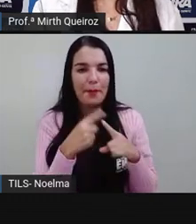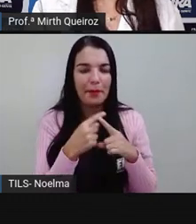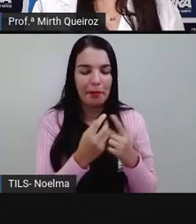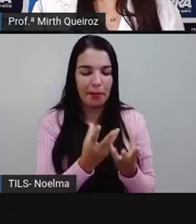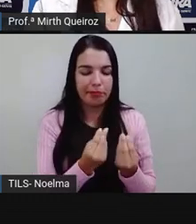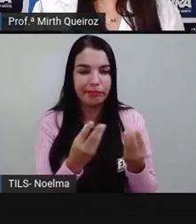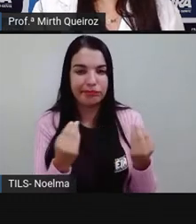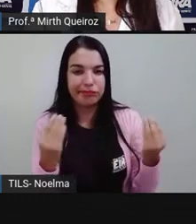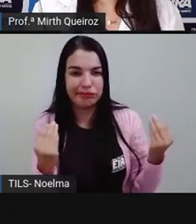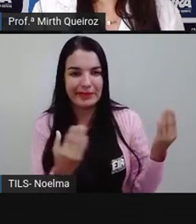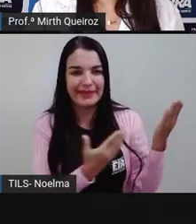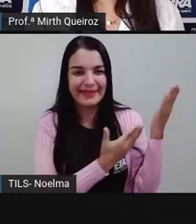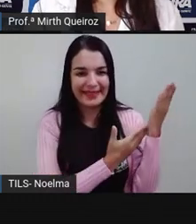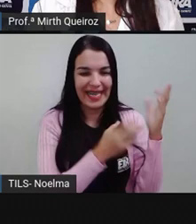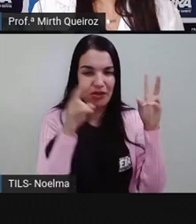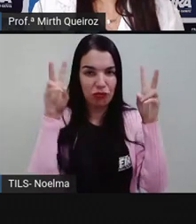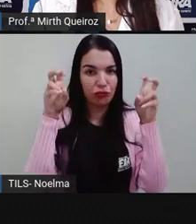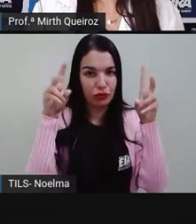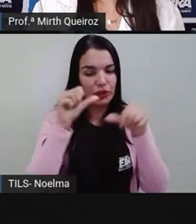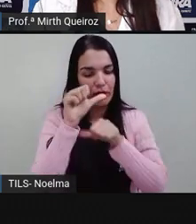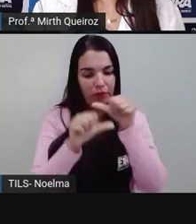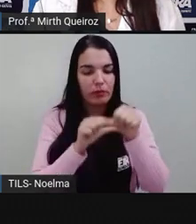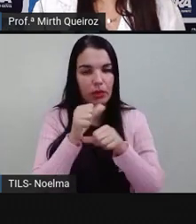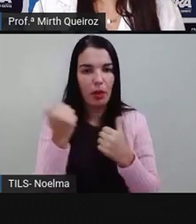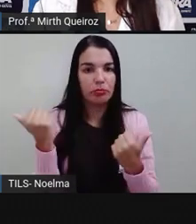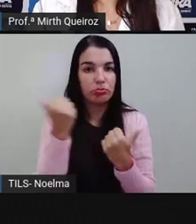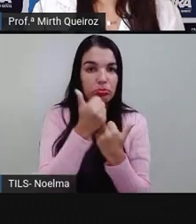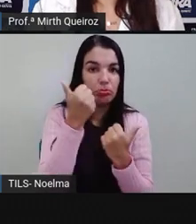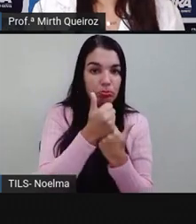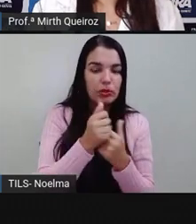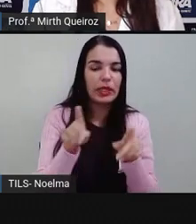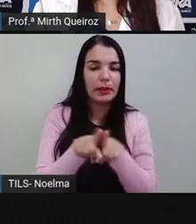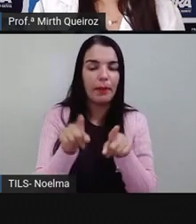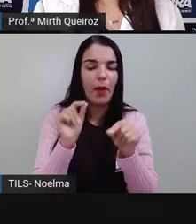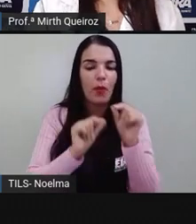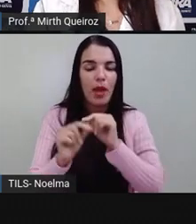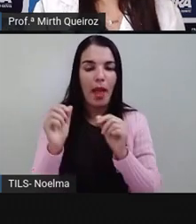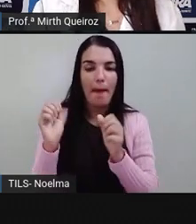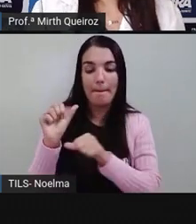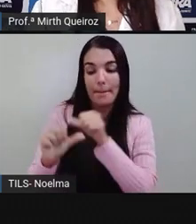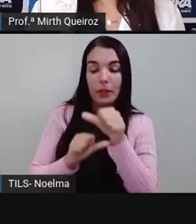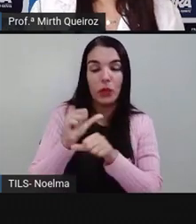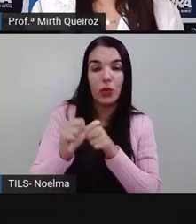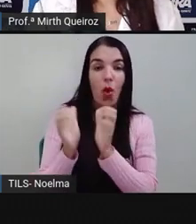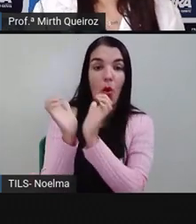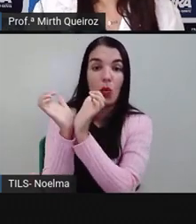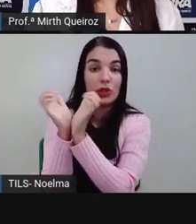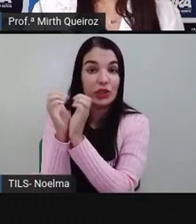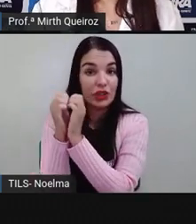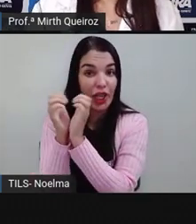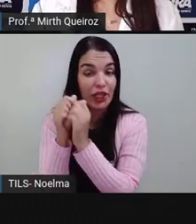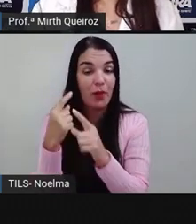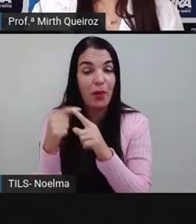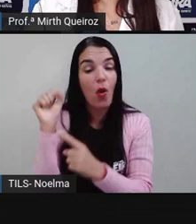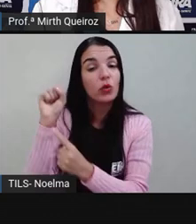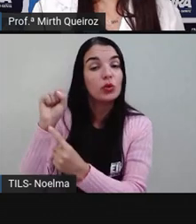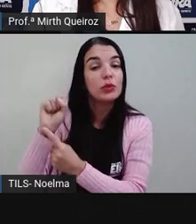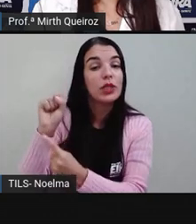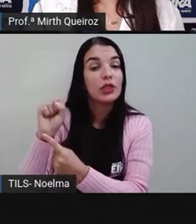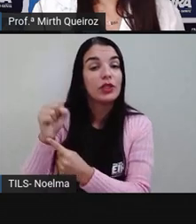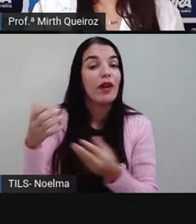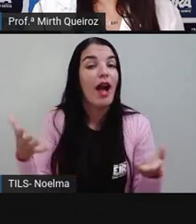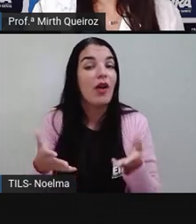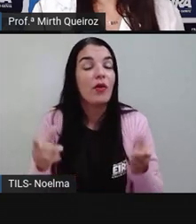as galinhas. Nós mudamos aí o gênero, porque esses substantivos agora, eles estão